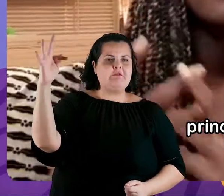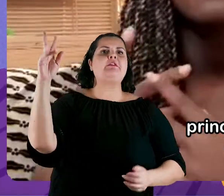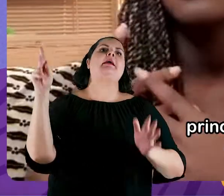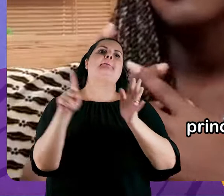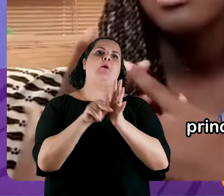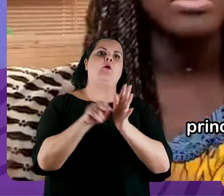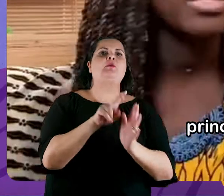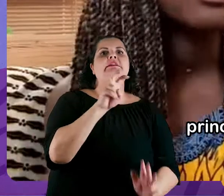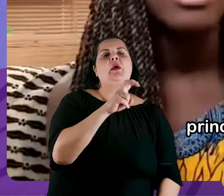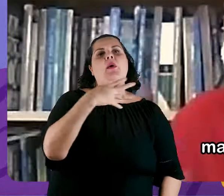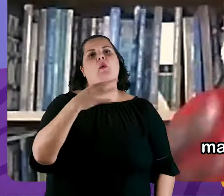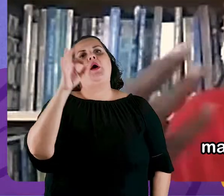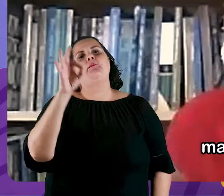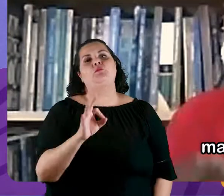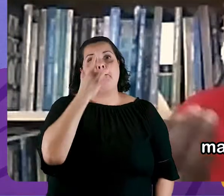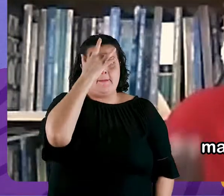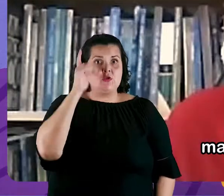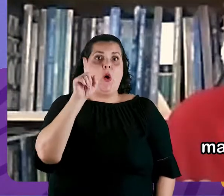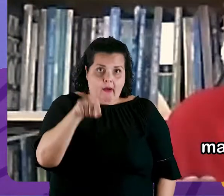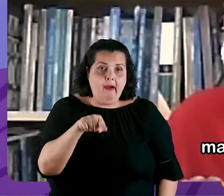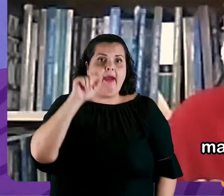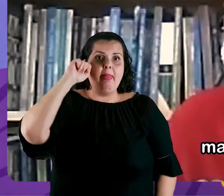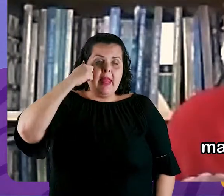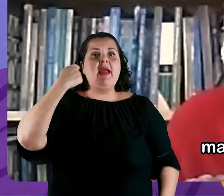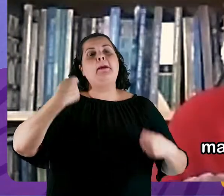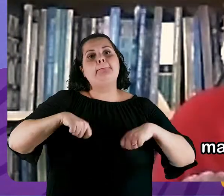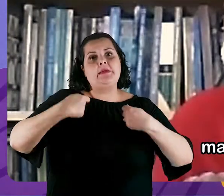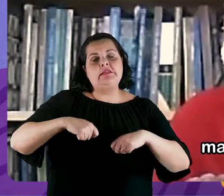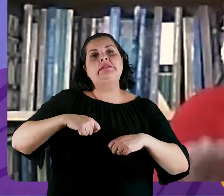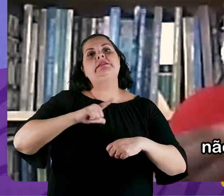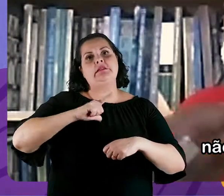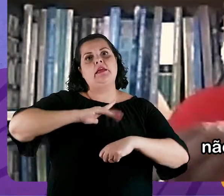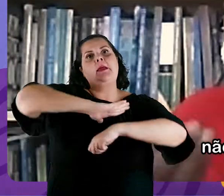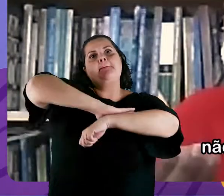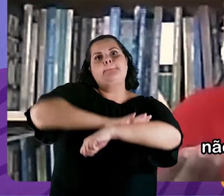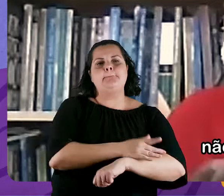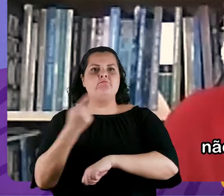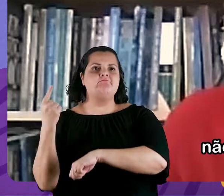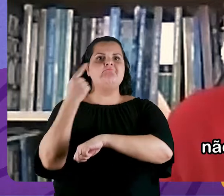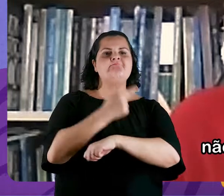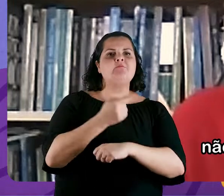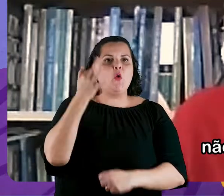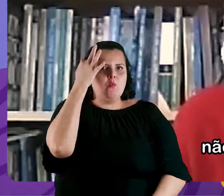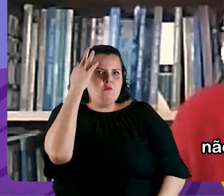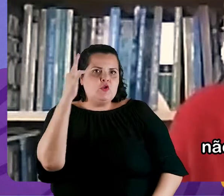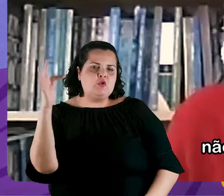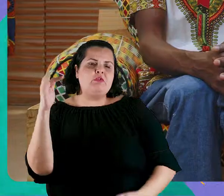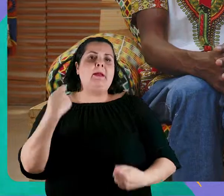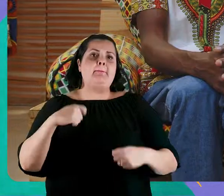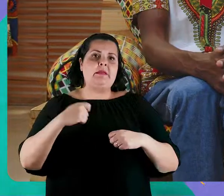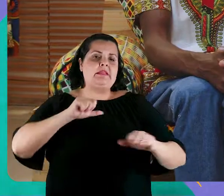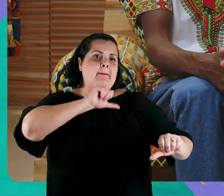54% das pessoas são negras. Está ocorrendo uma mudança, mas a gente precisa dessa mudança não somente no campo educacional.